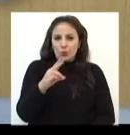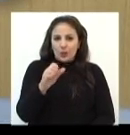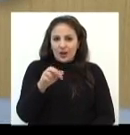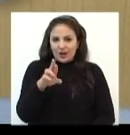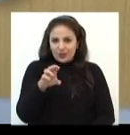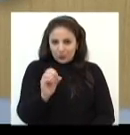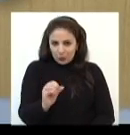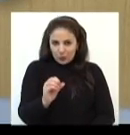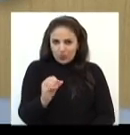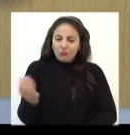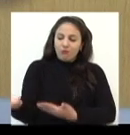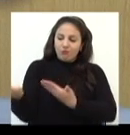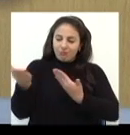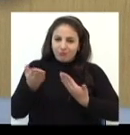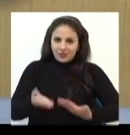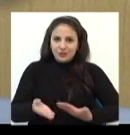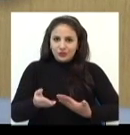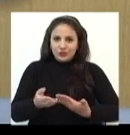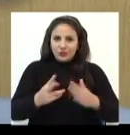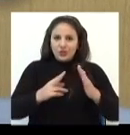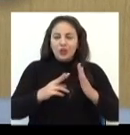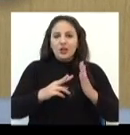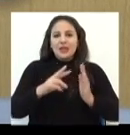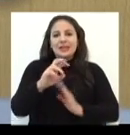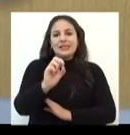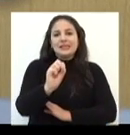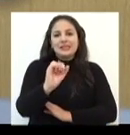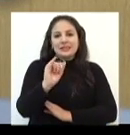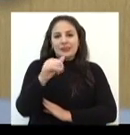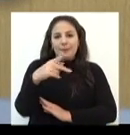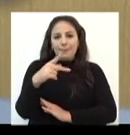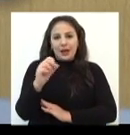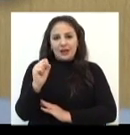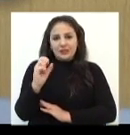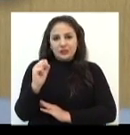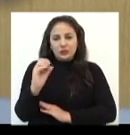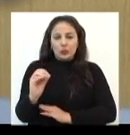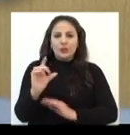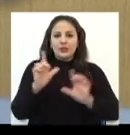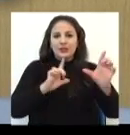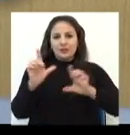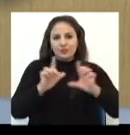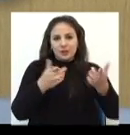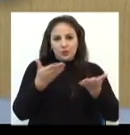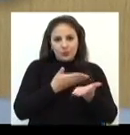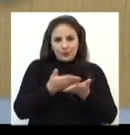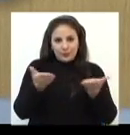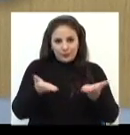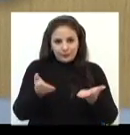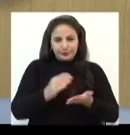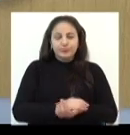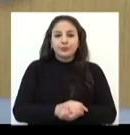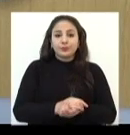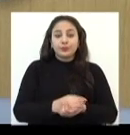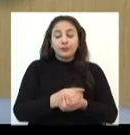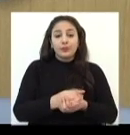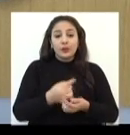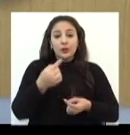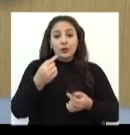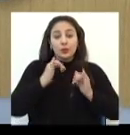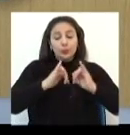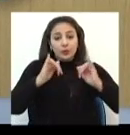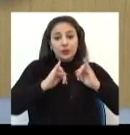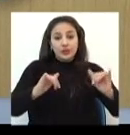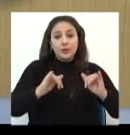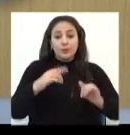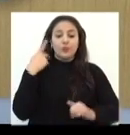Eduardo Pelicioli é o convidado do Simpasso na TV, que vai ao ar hoje. No programa, o parlamentar criticou